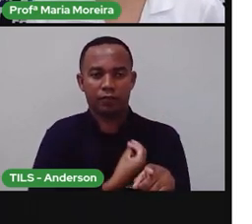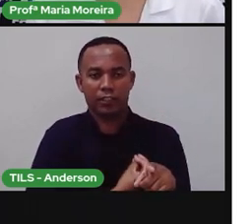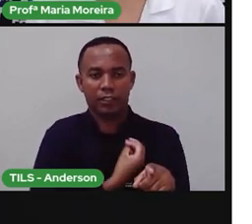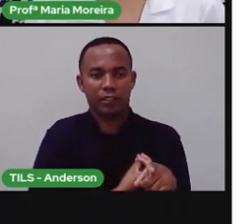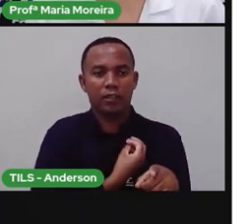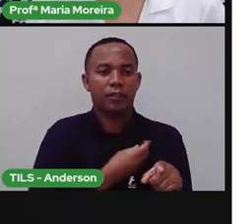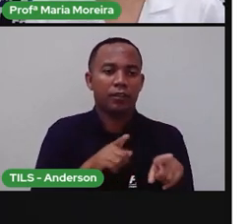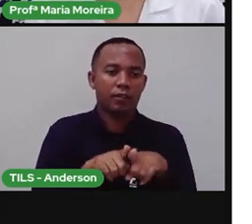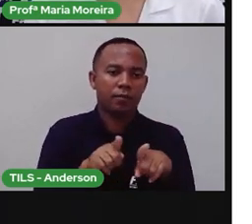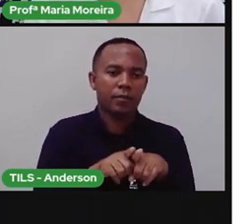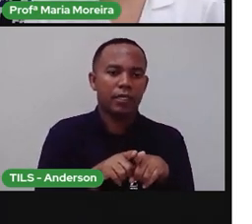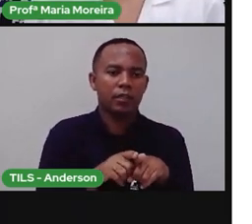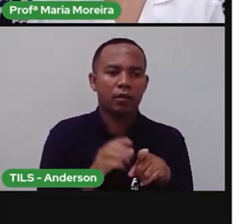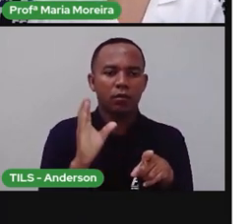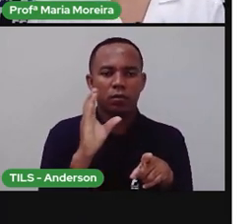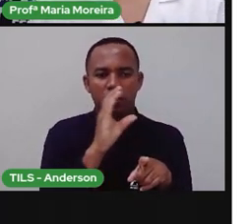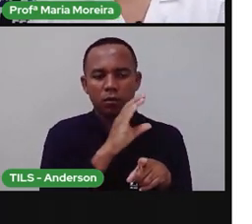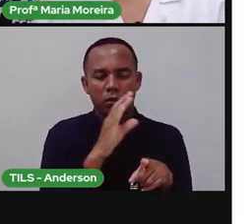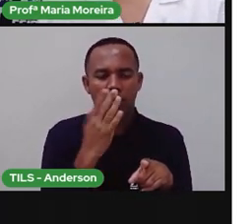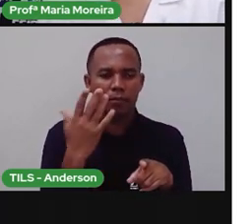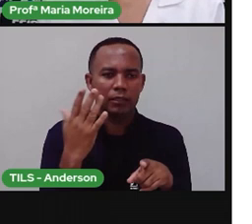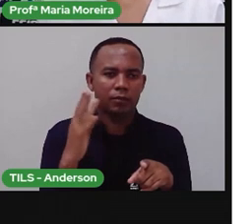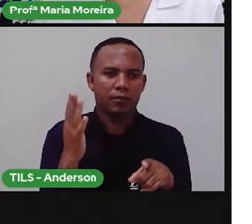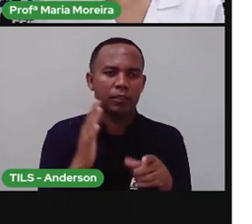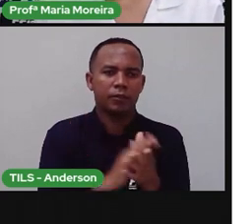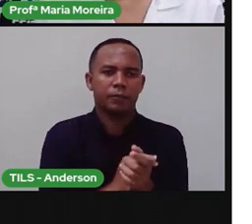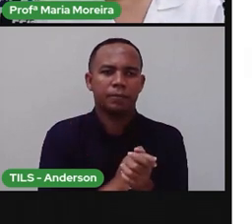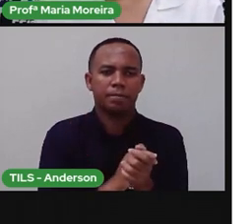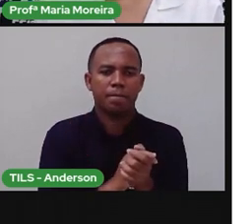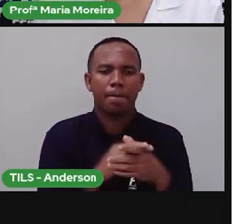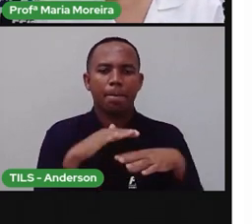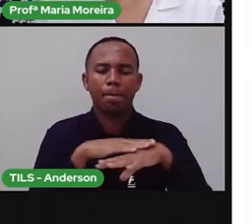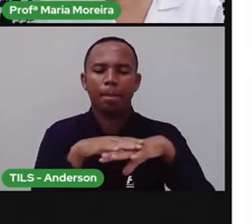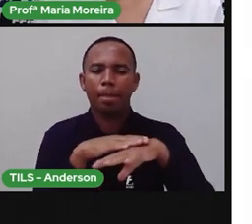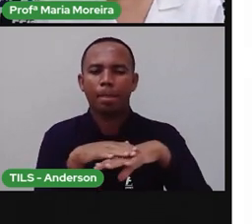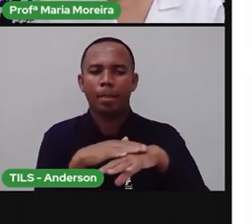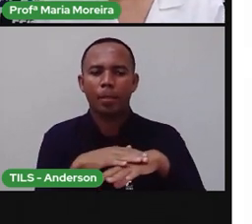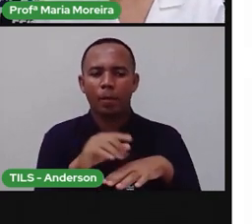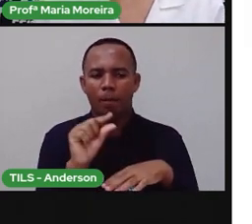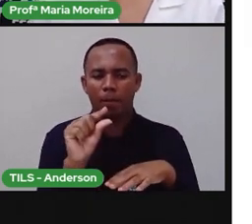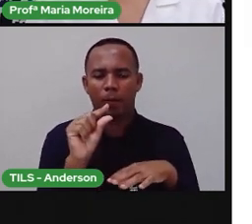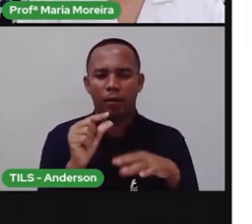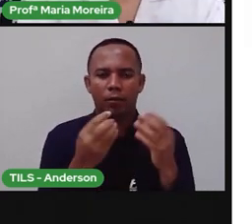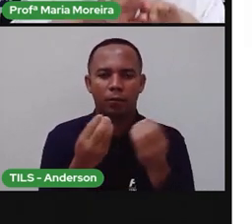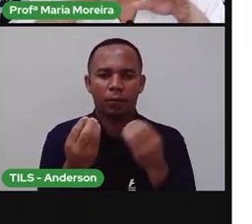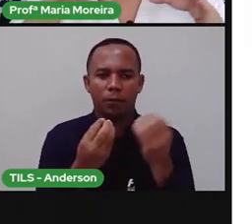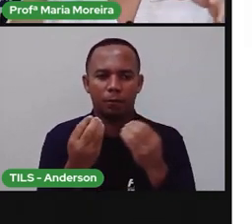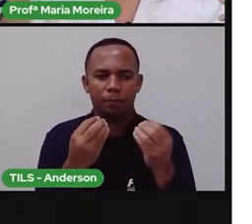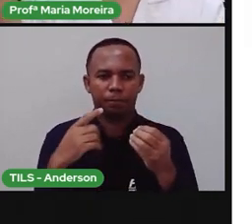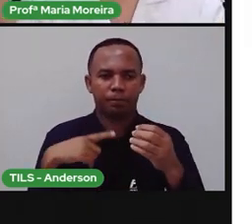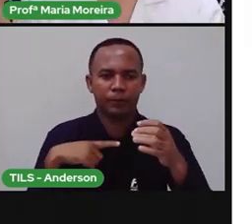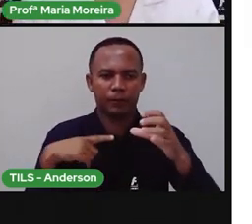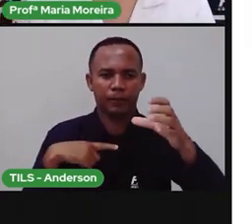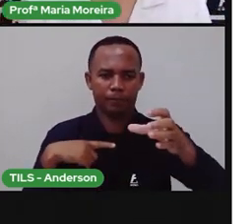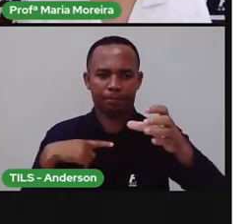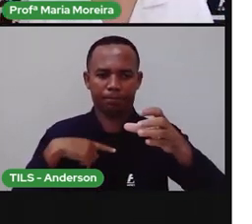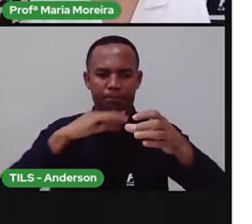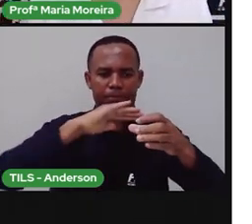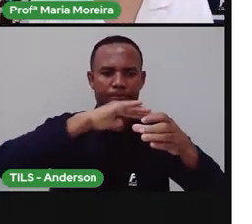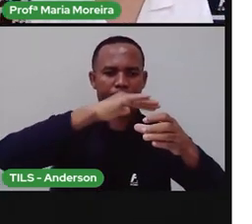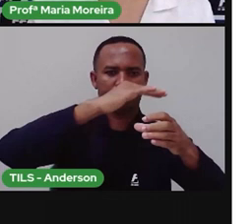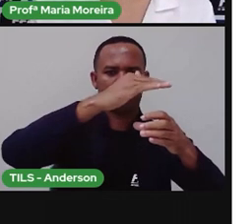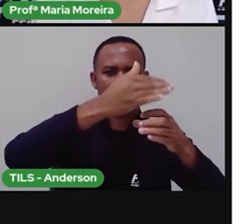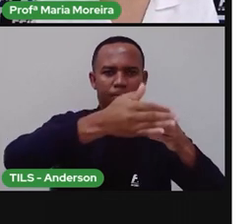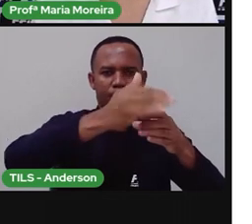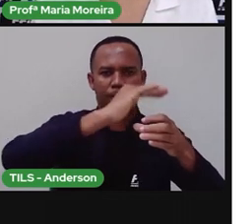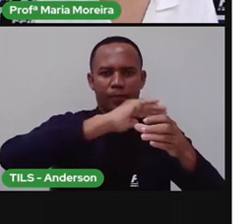a temperatura média da Terra. Vamos conversar um pouquinho mais sobre isso aqui. Existe na atmosfera uma camada chamada camada